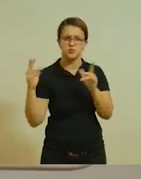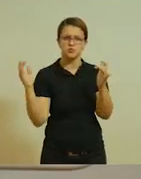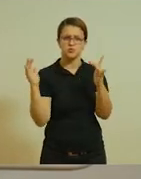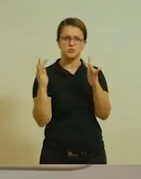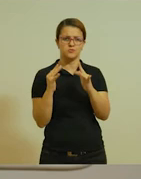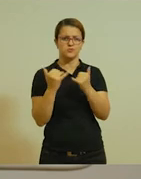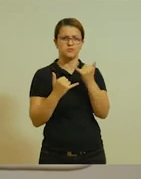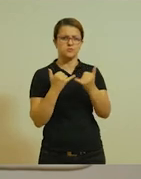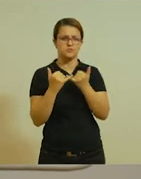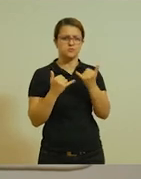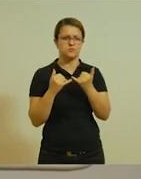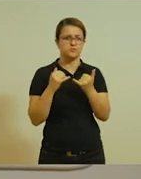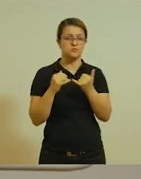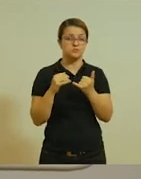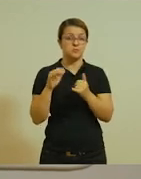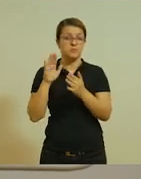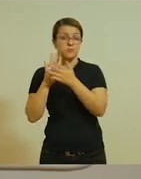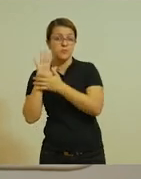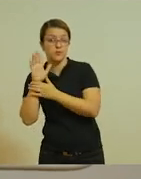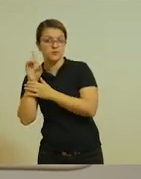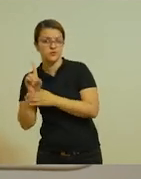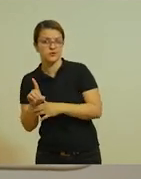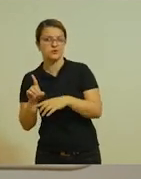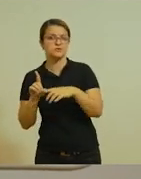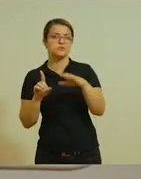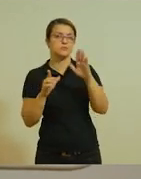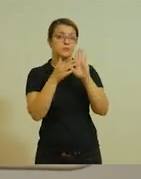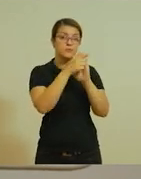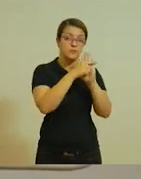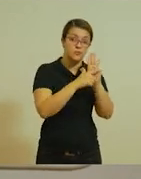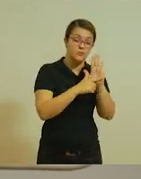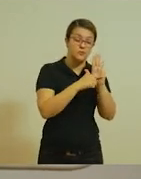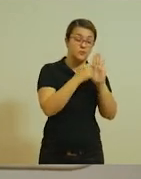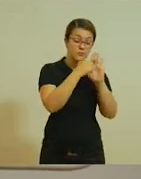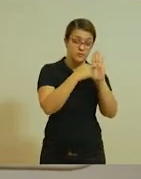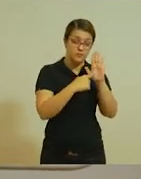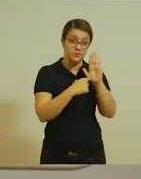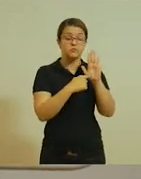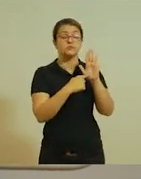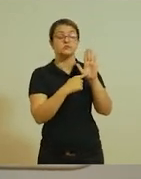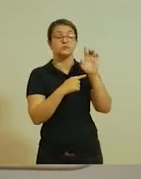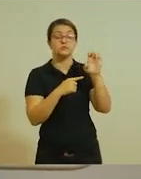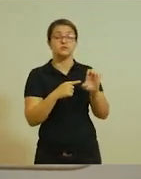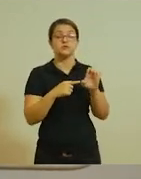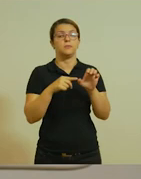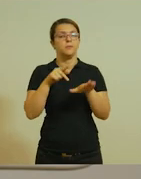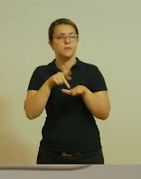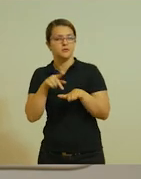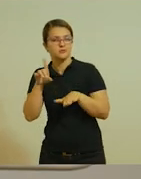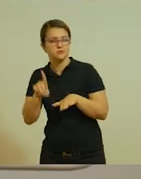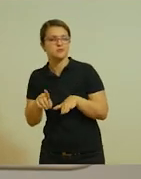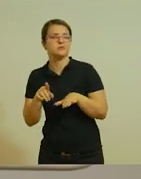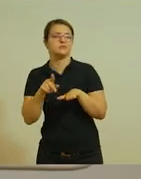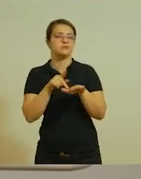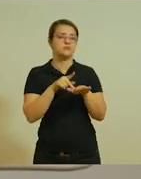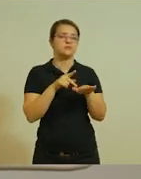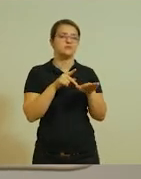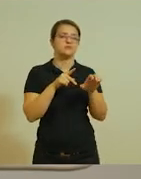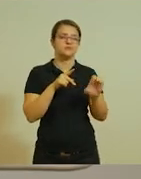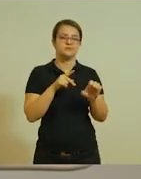esquerda, pé direito e esquerdo e falar antes do jogo iniciar. Após esse momento,